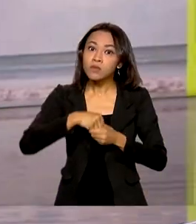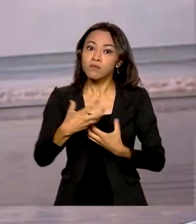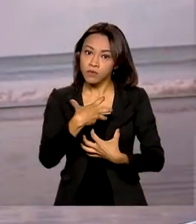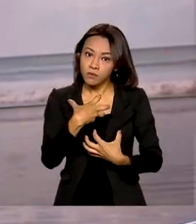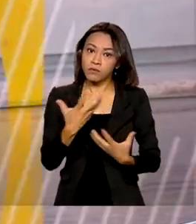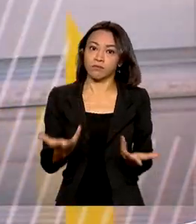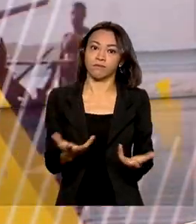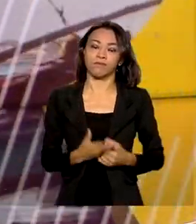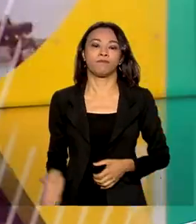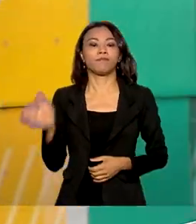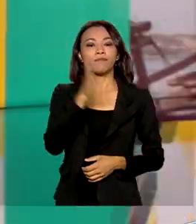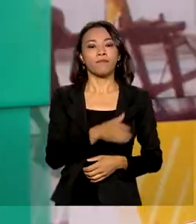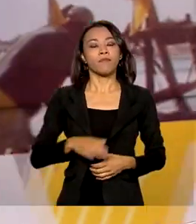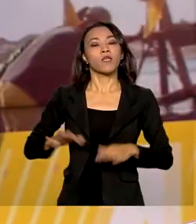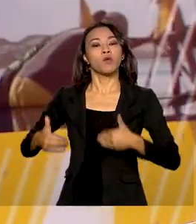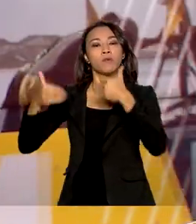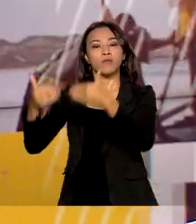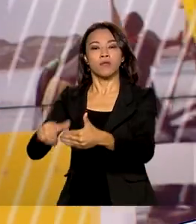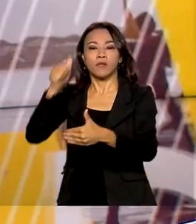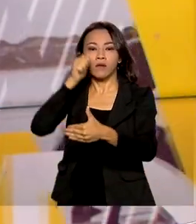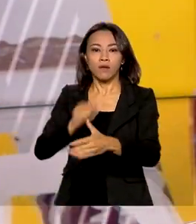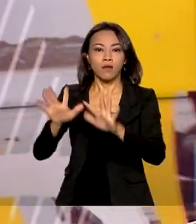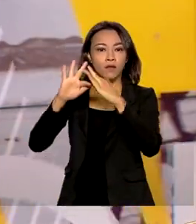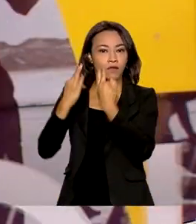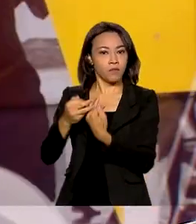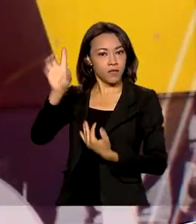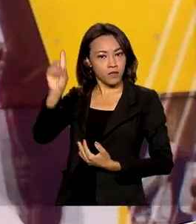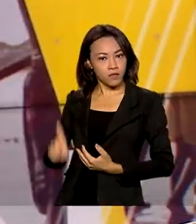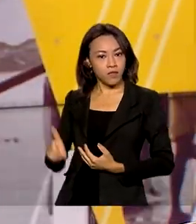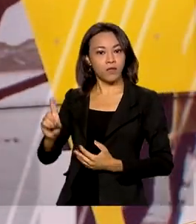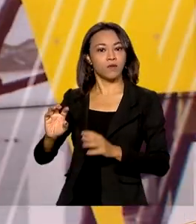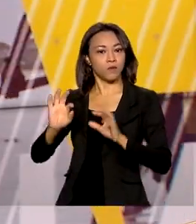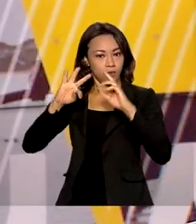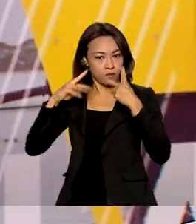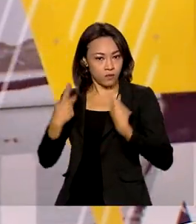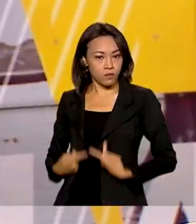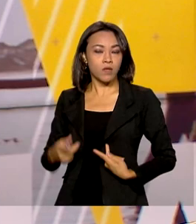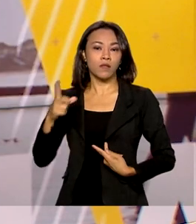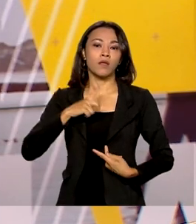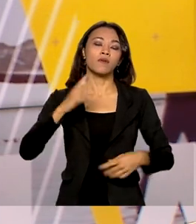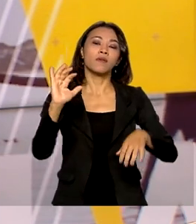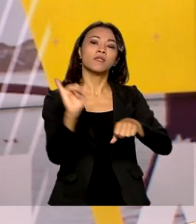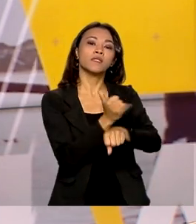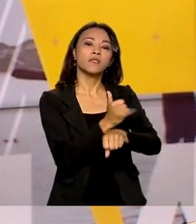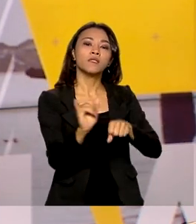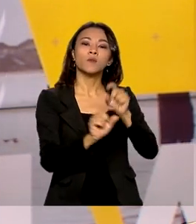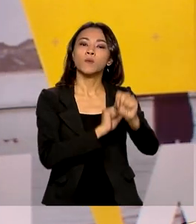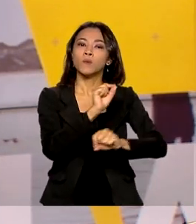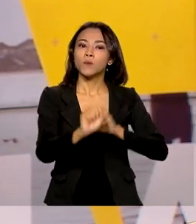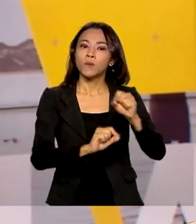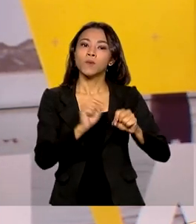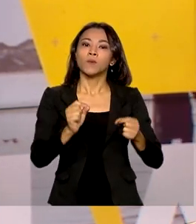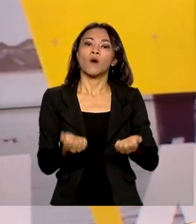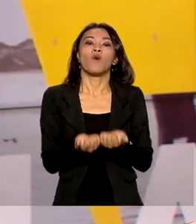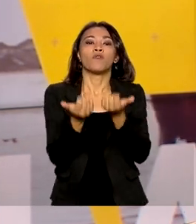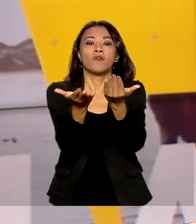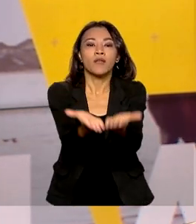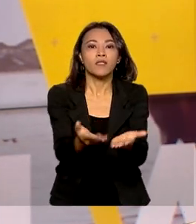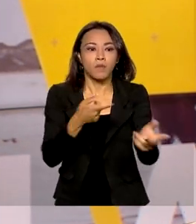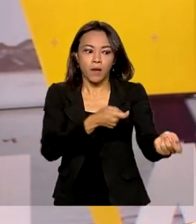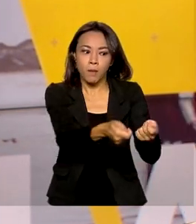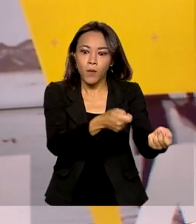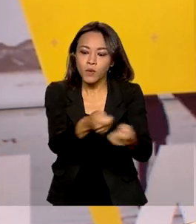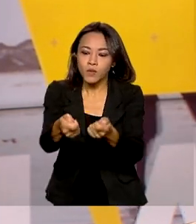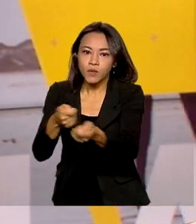E o Ministério da Mulher, da Família e dos Direitos Humanos disponibilizou mais uma ferramenta para monitoramento dos serviços públicos.